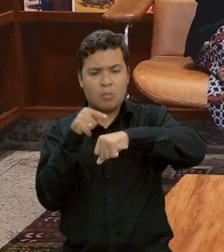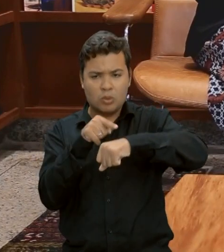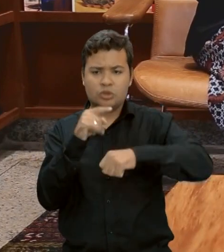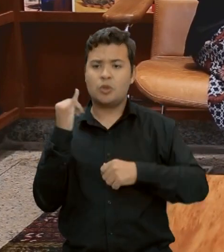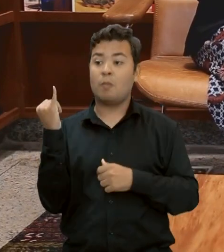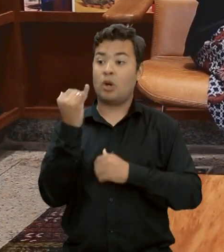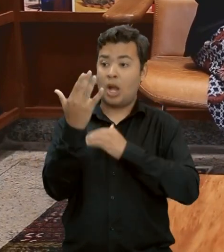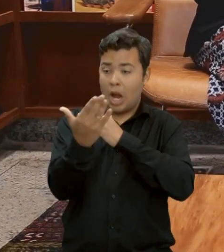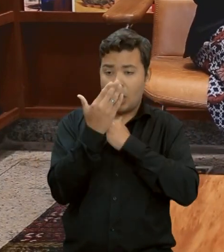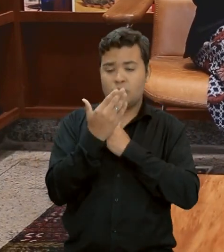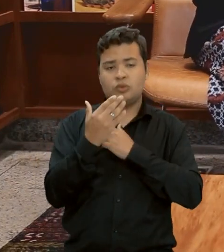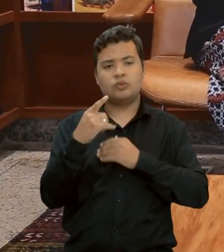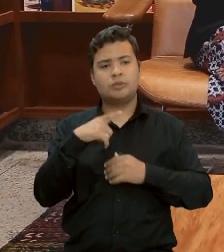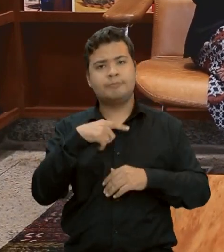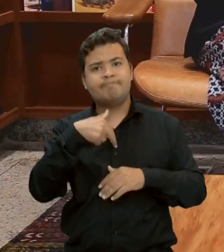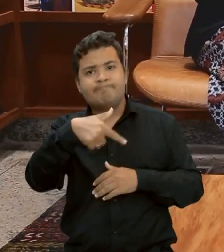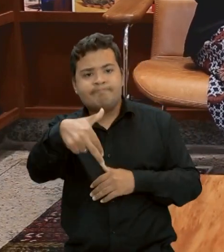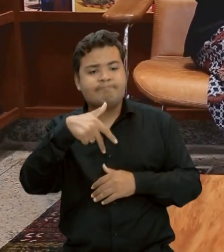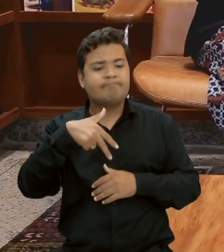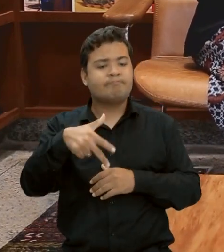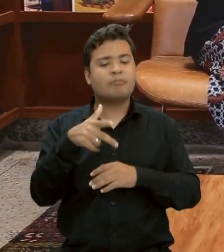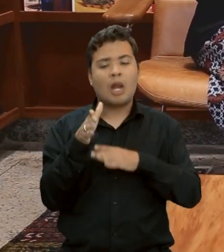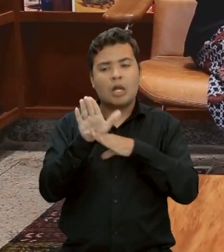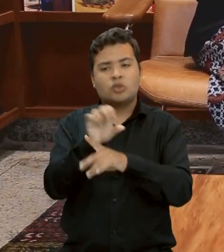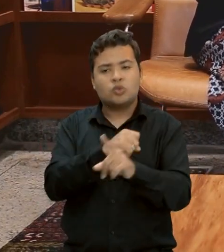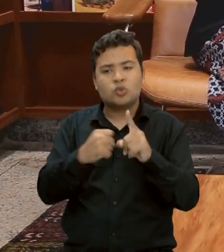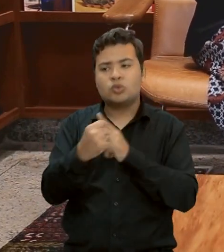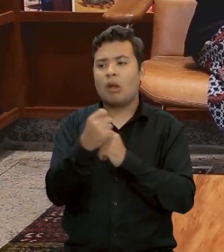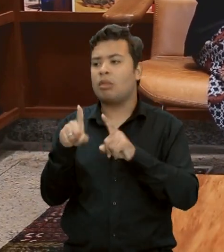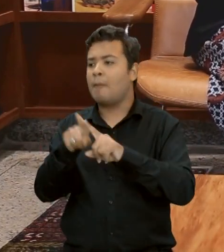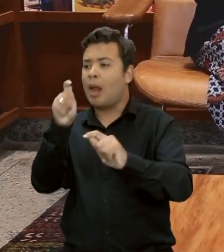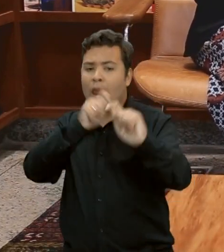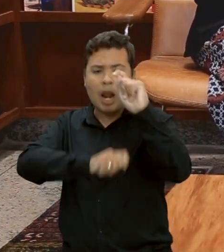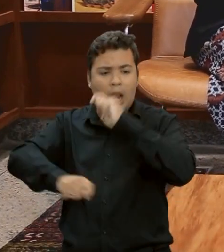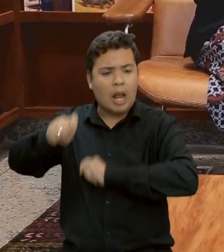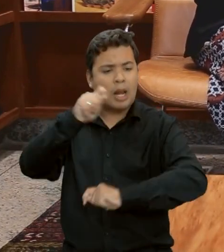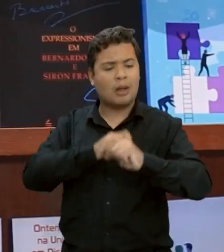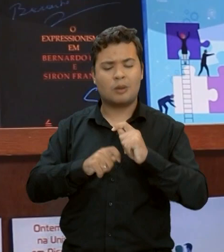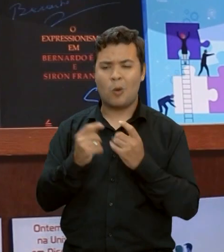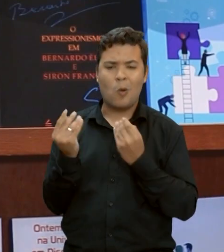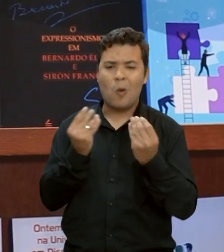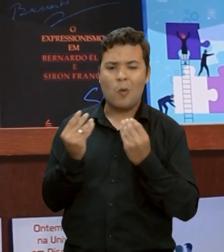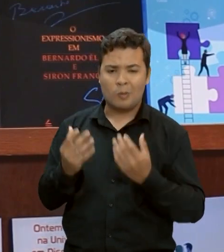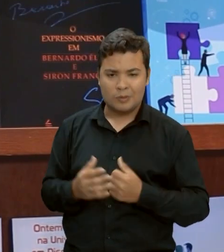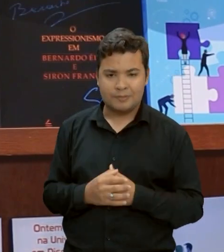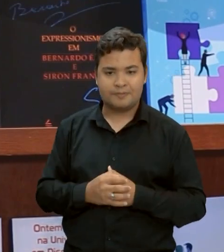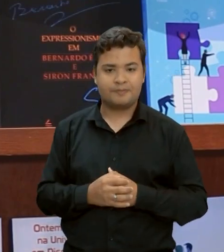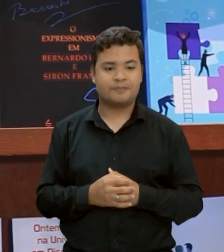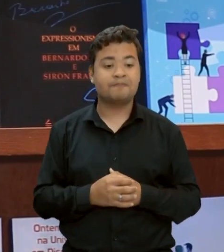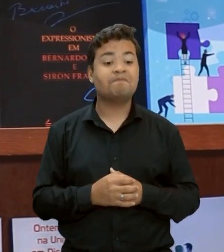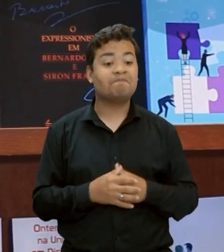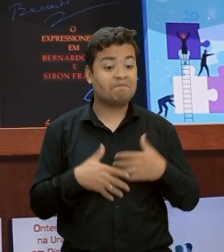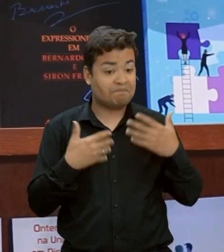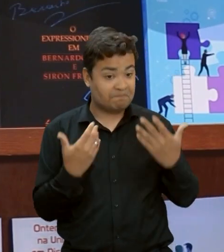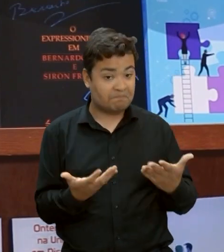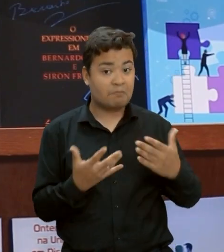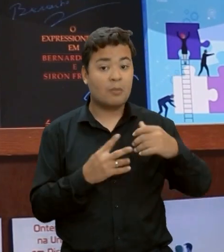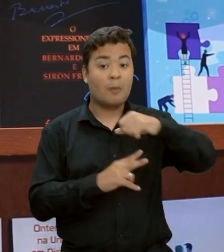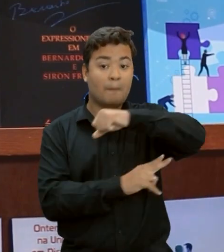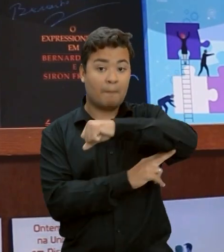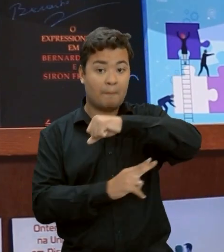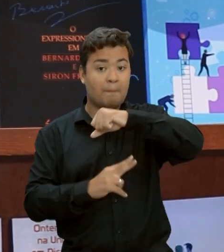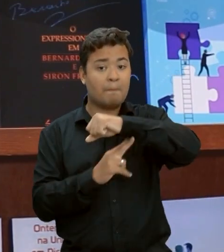locomoção, pra nossa sociedade, até pra economia do nosso país? Então, as pontes hoje elas são